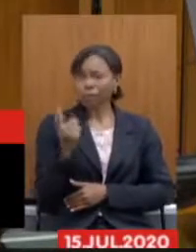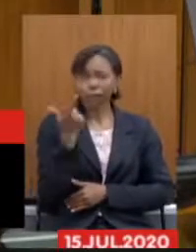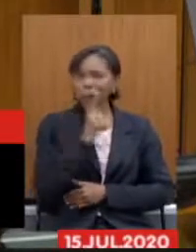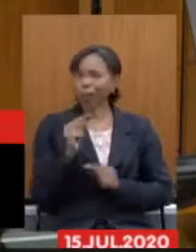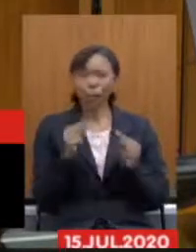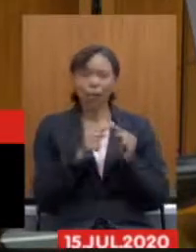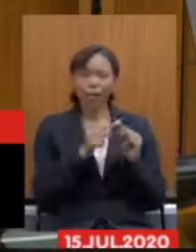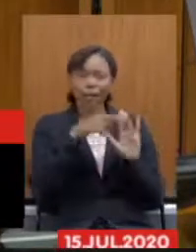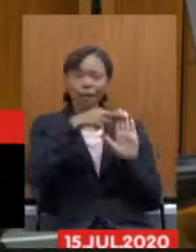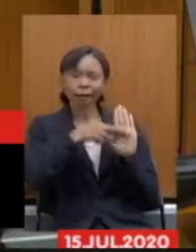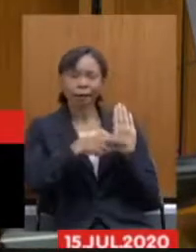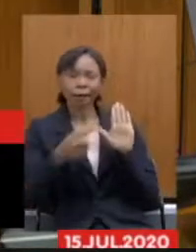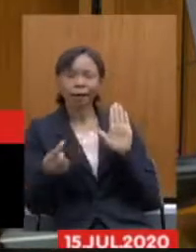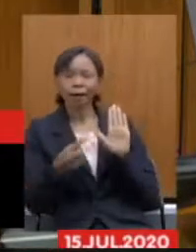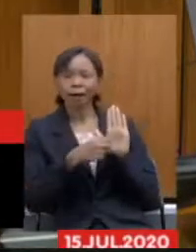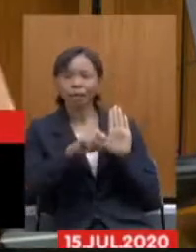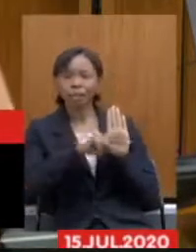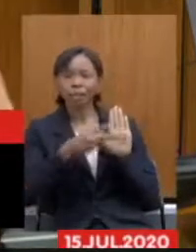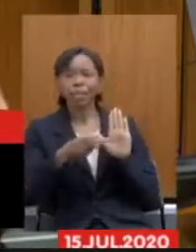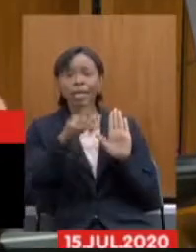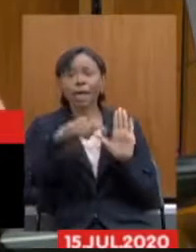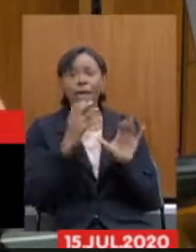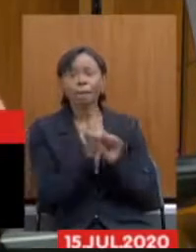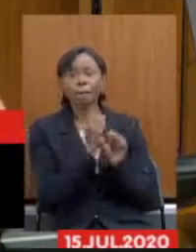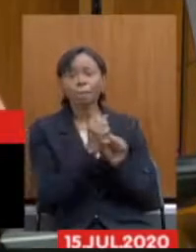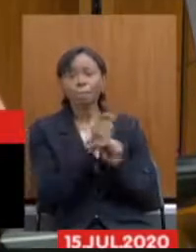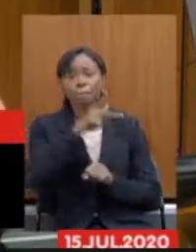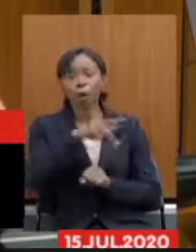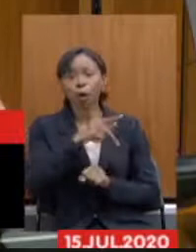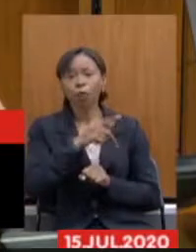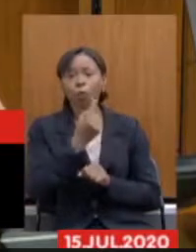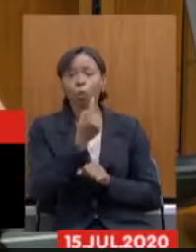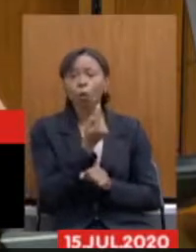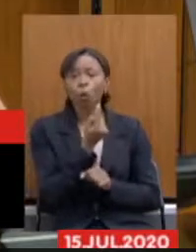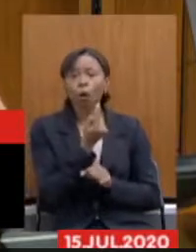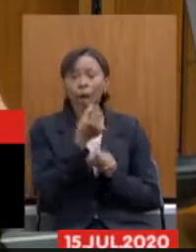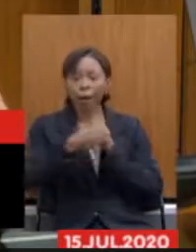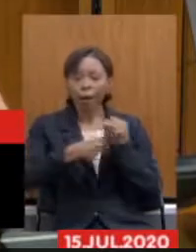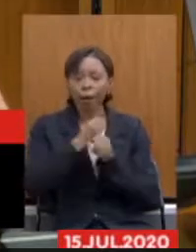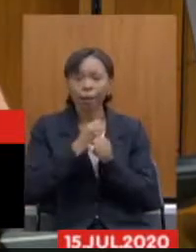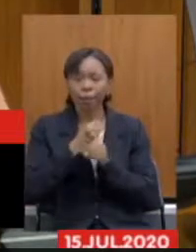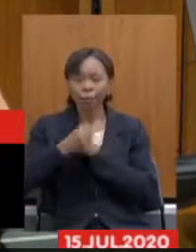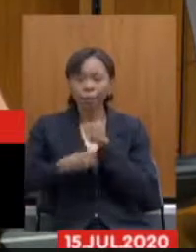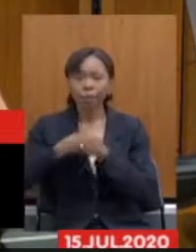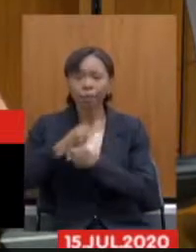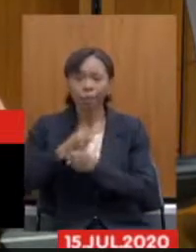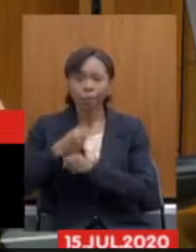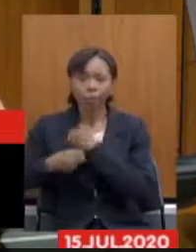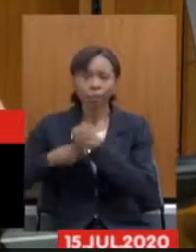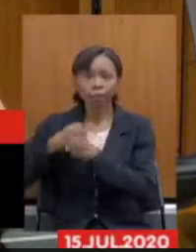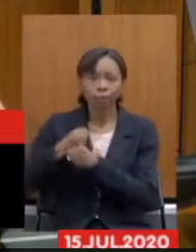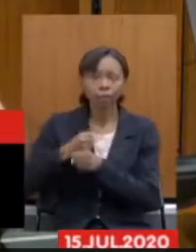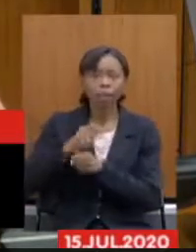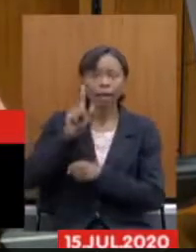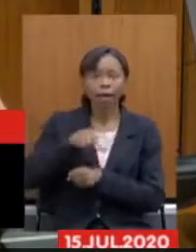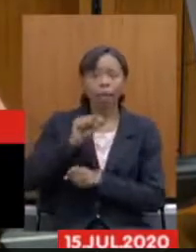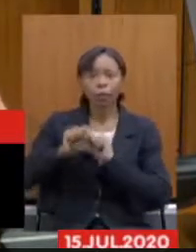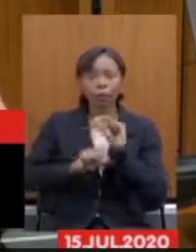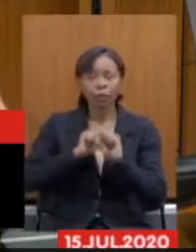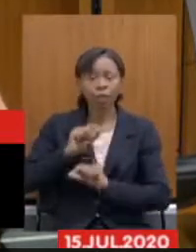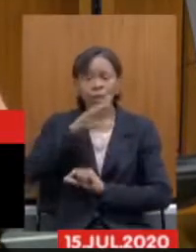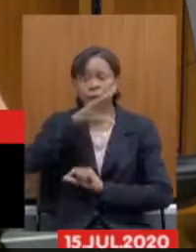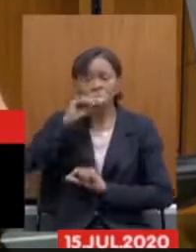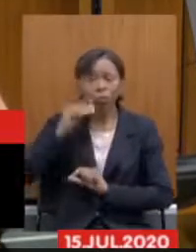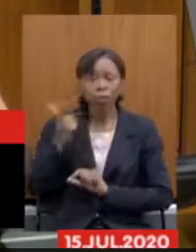de transição que são a regra de pontos que é para um a cada ano ela é para o servidor sim não ter regras de transição e só alcançar com